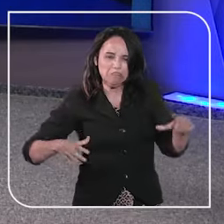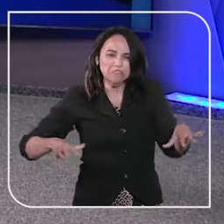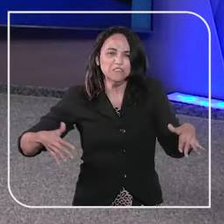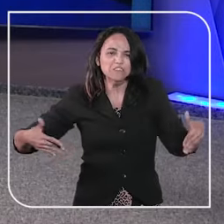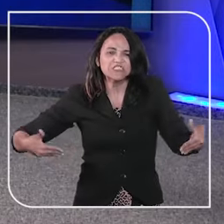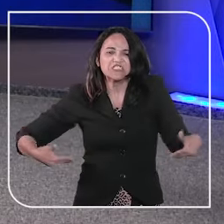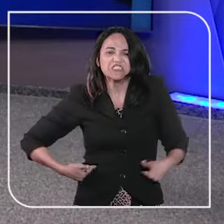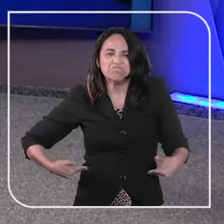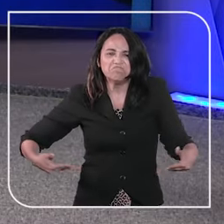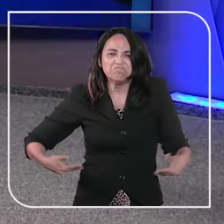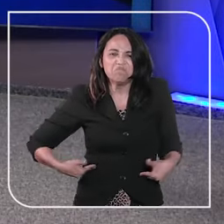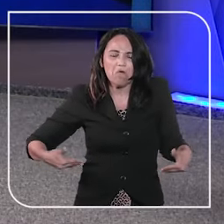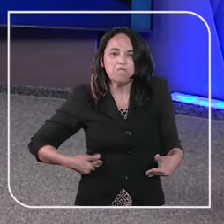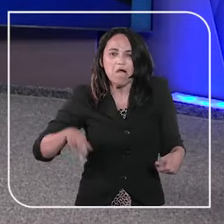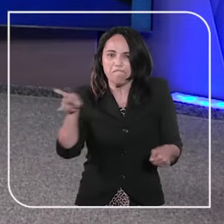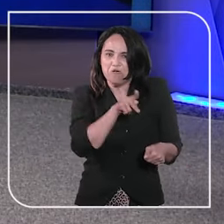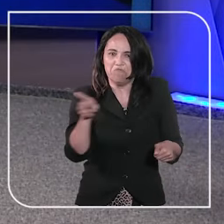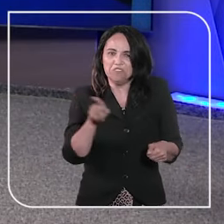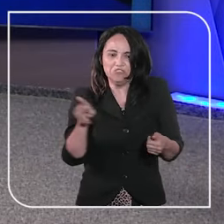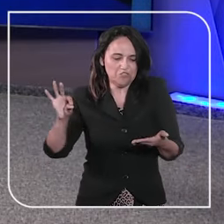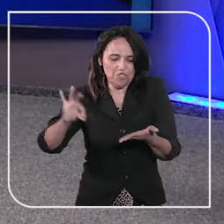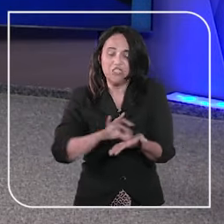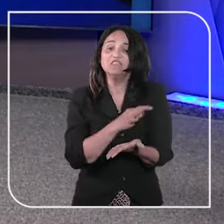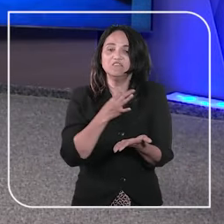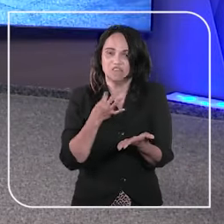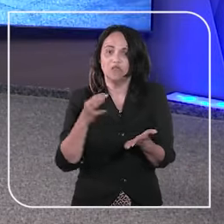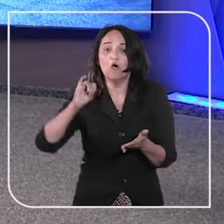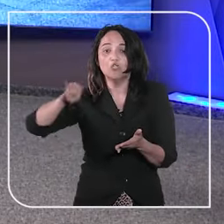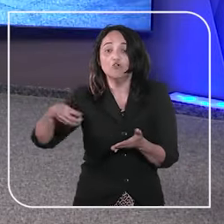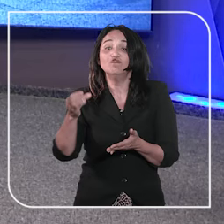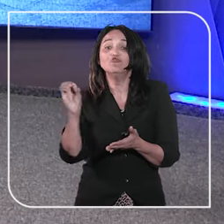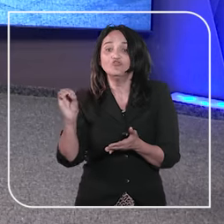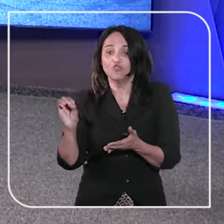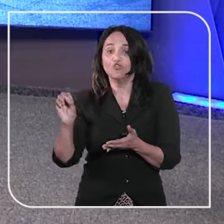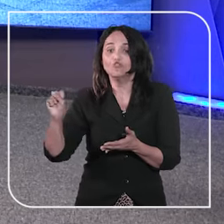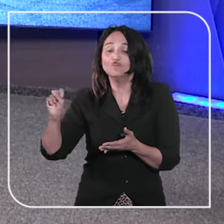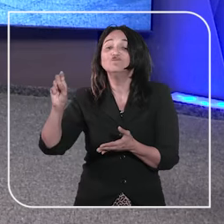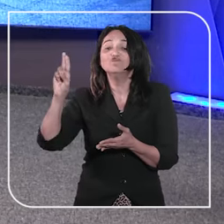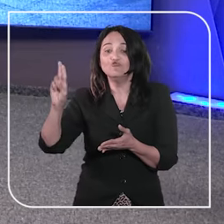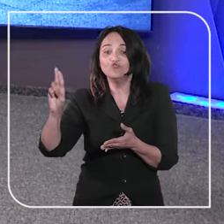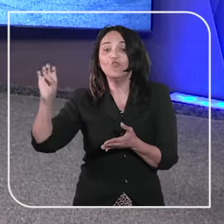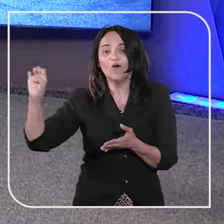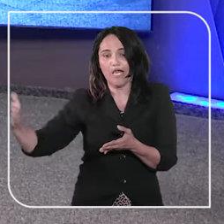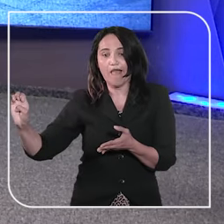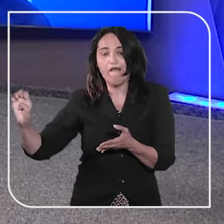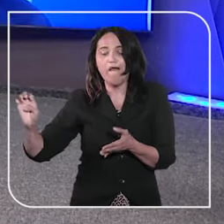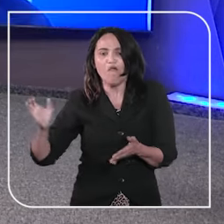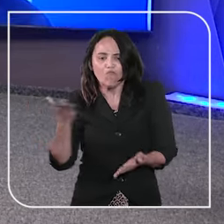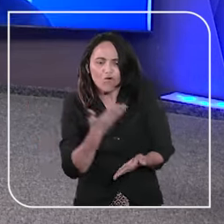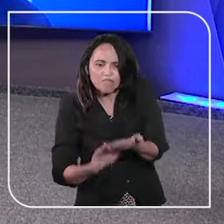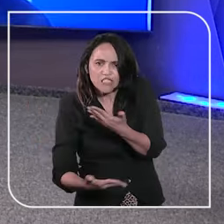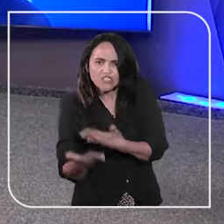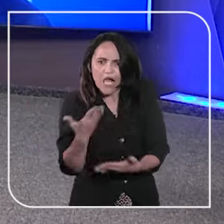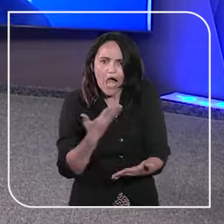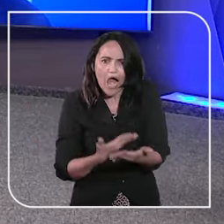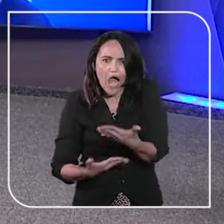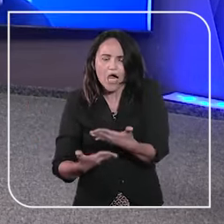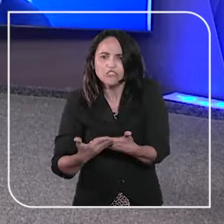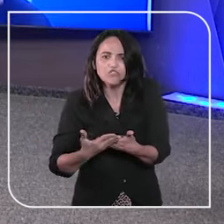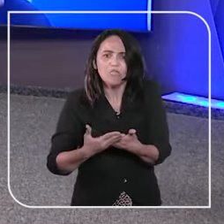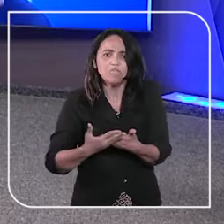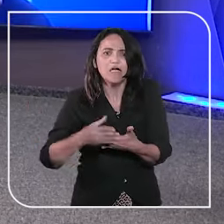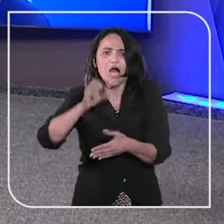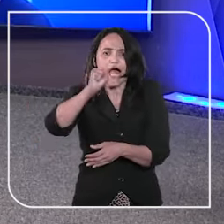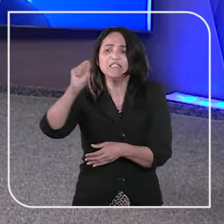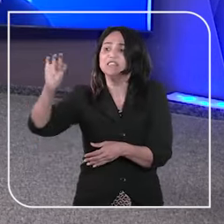cientista social, professor e escritor Josué de Castro. O programa, mediado pelo vice-presidente do Superior Tribunal